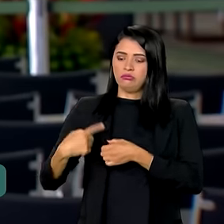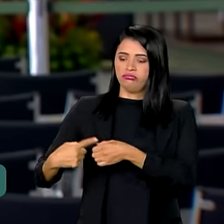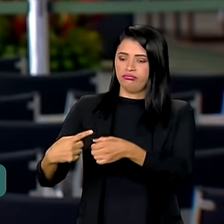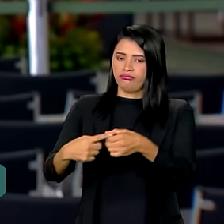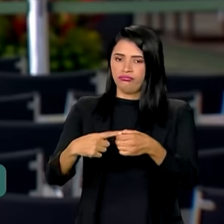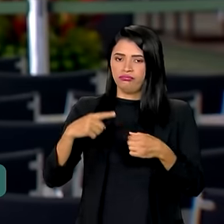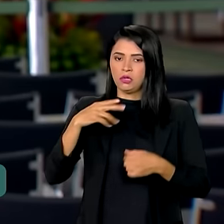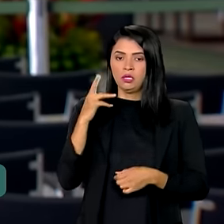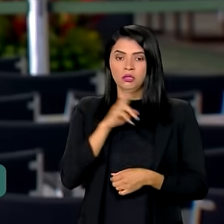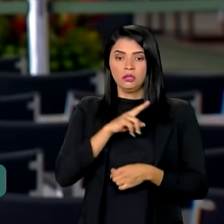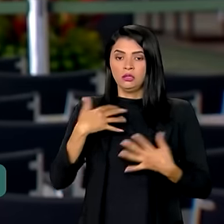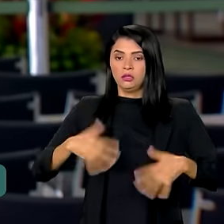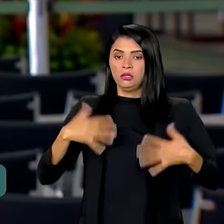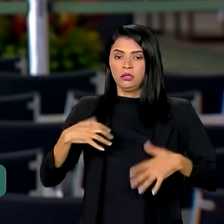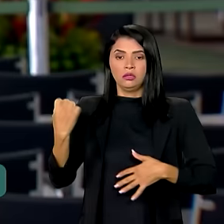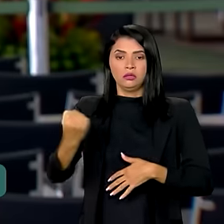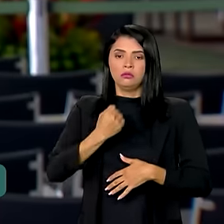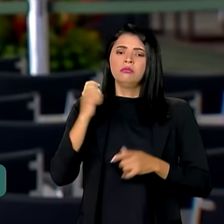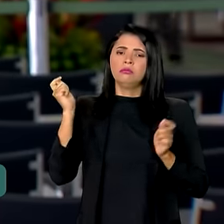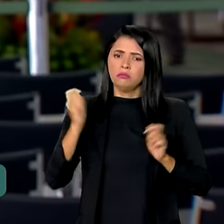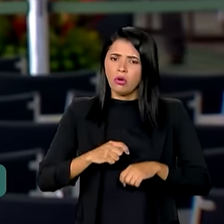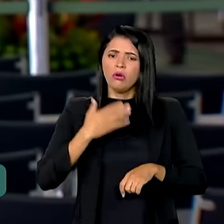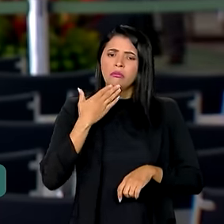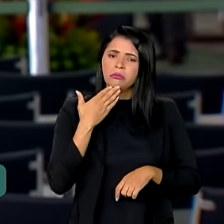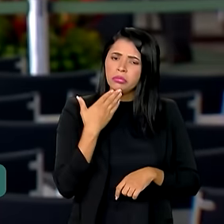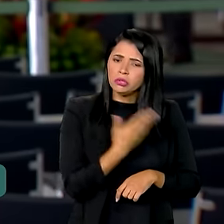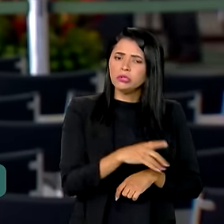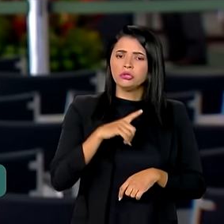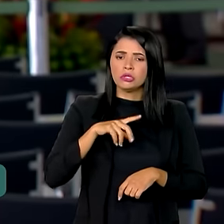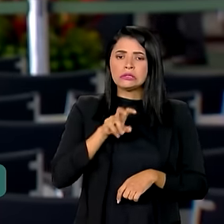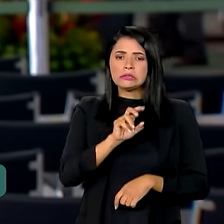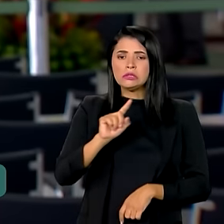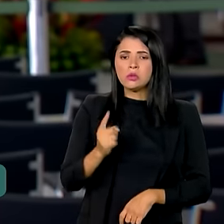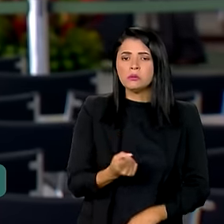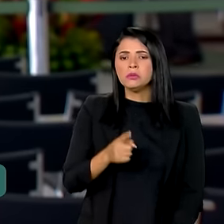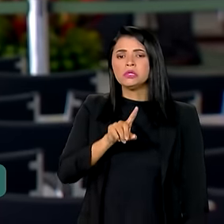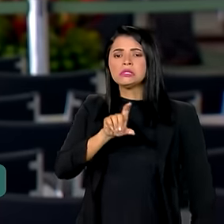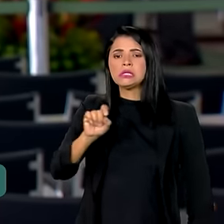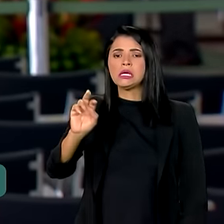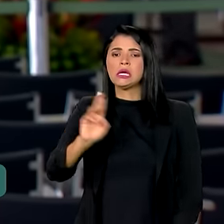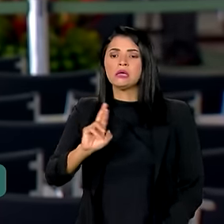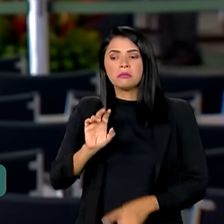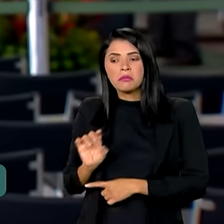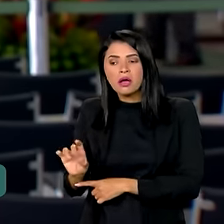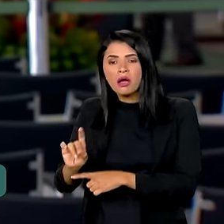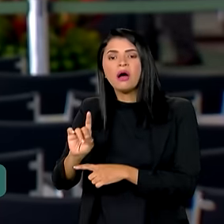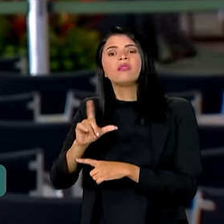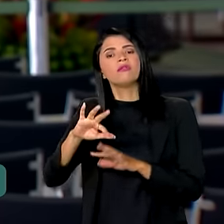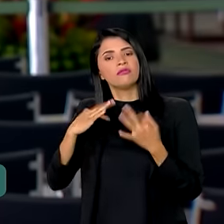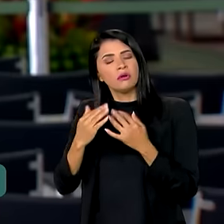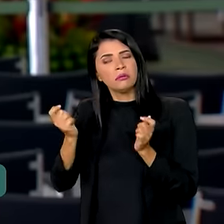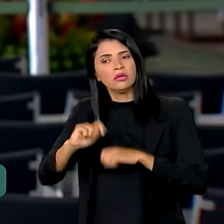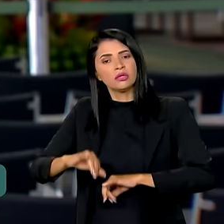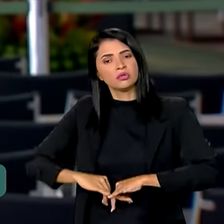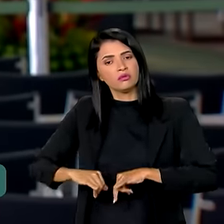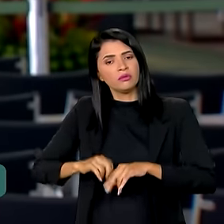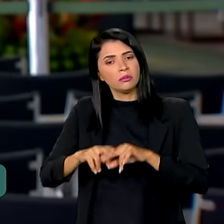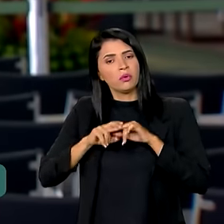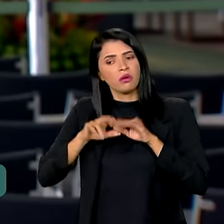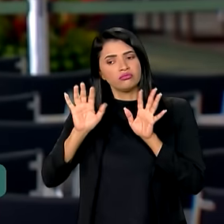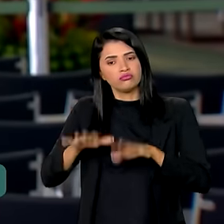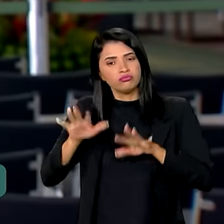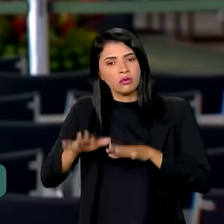emergência ou calamidade pública podem solicitar os R 5.100,00 para cada família afetada pelas enchentes.